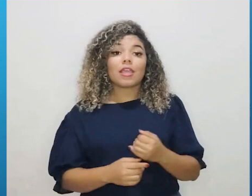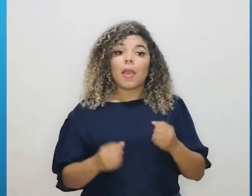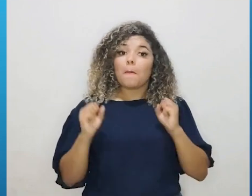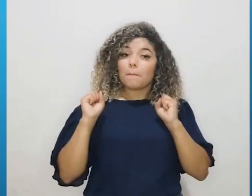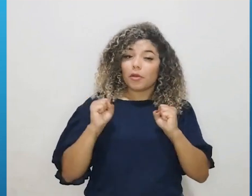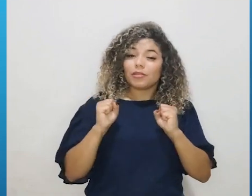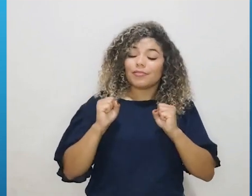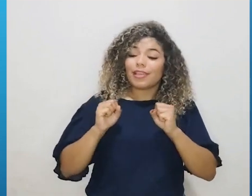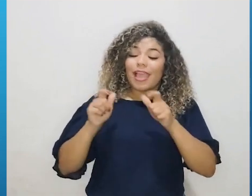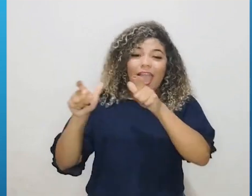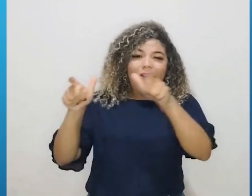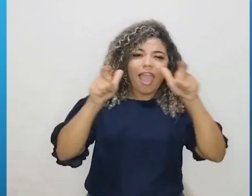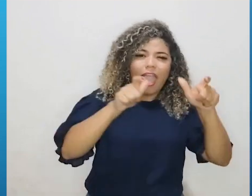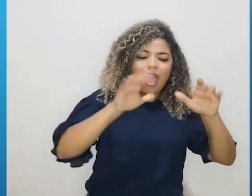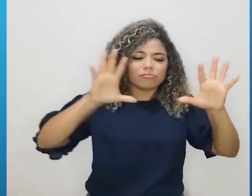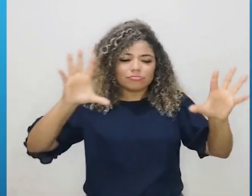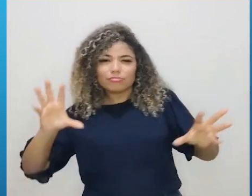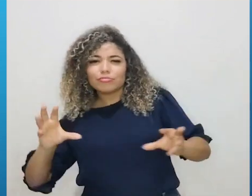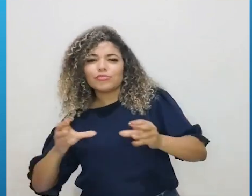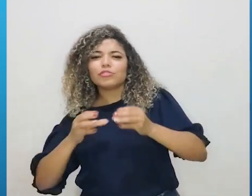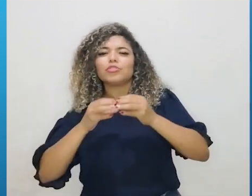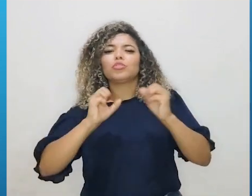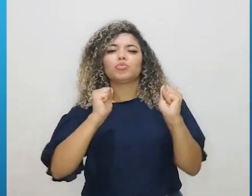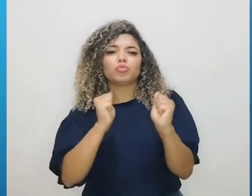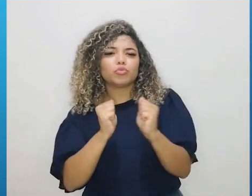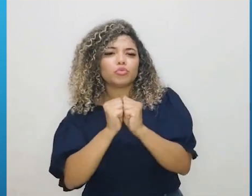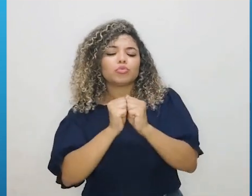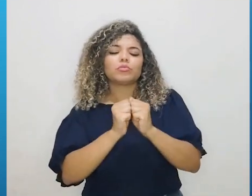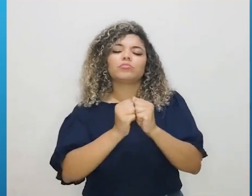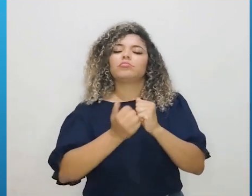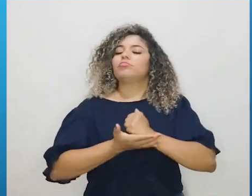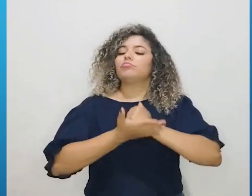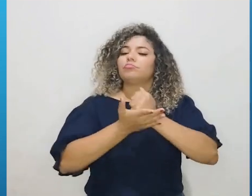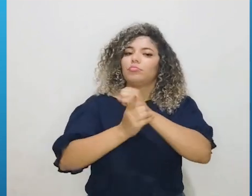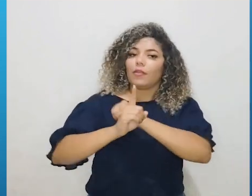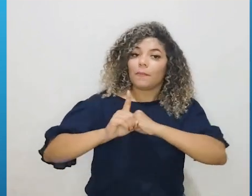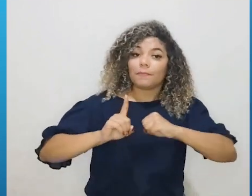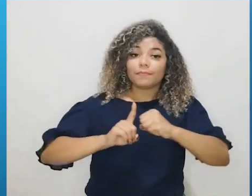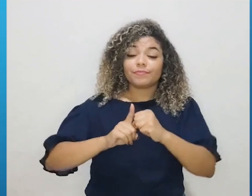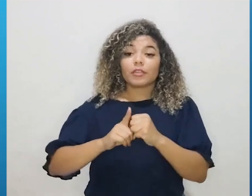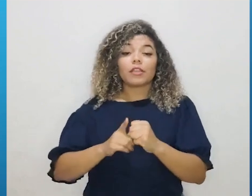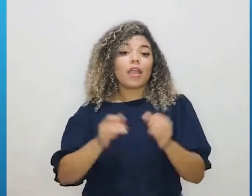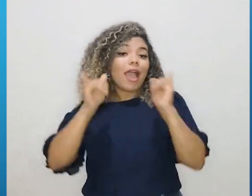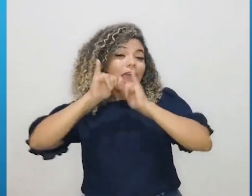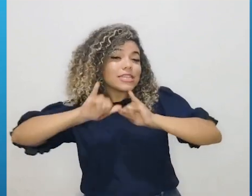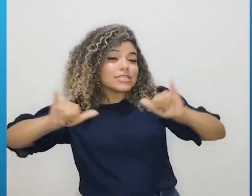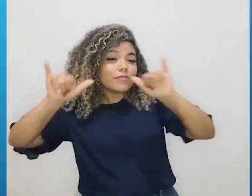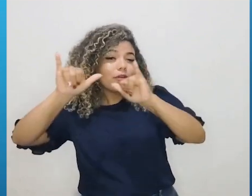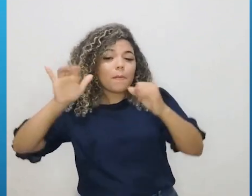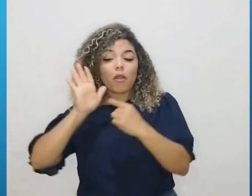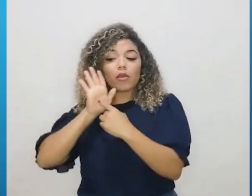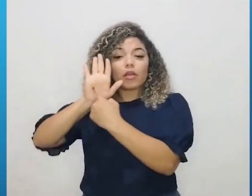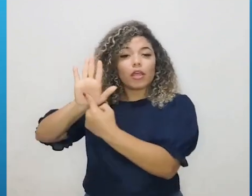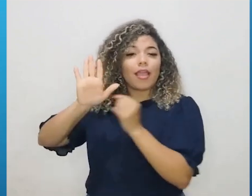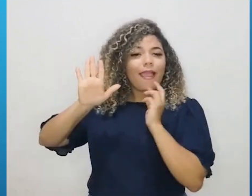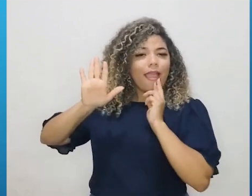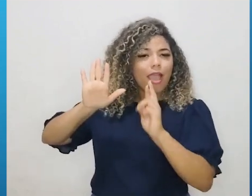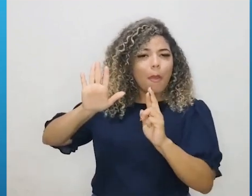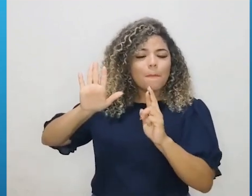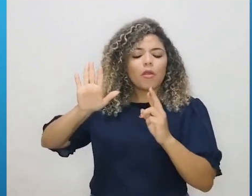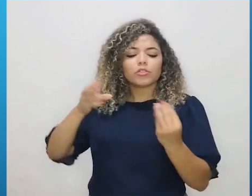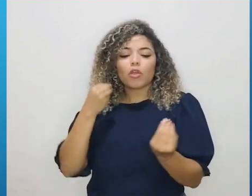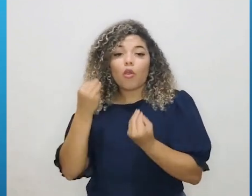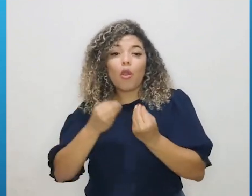gama de setores que abrange toda a sociedade. Os dados revelam a população do país